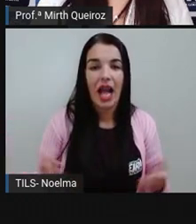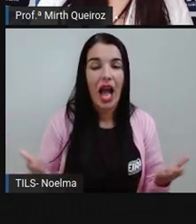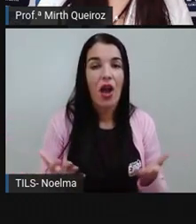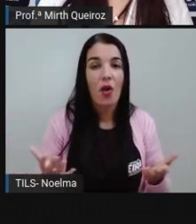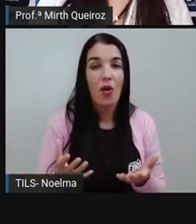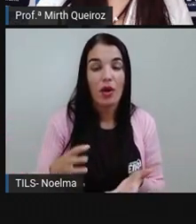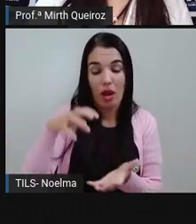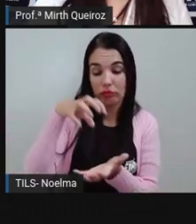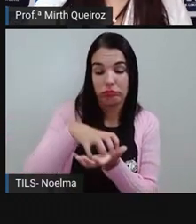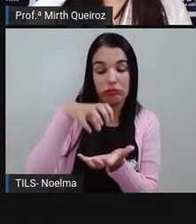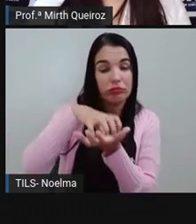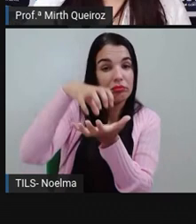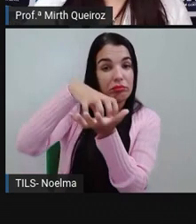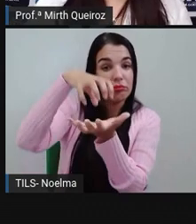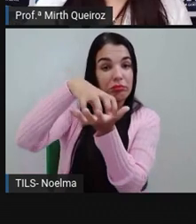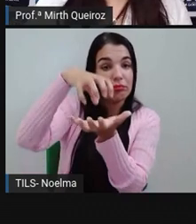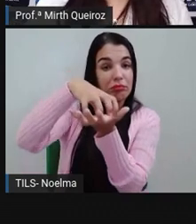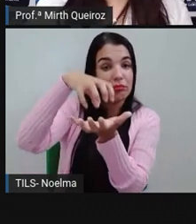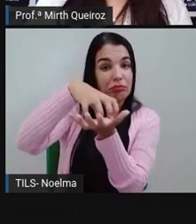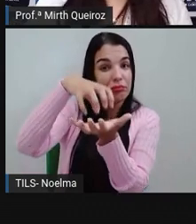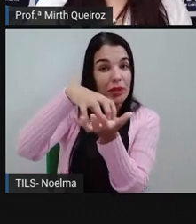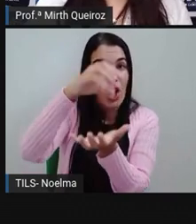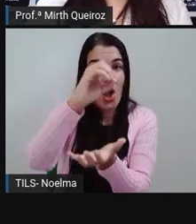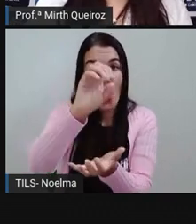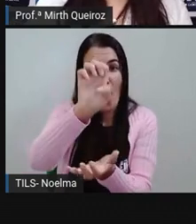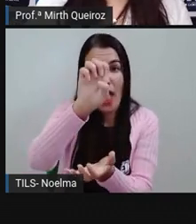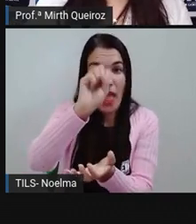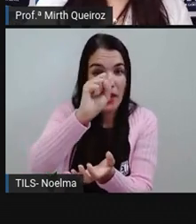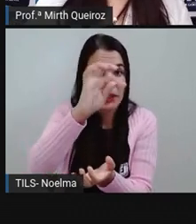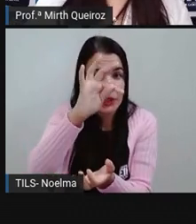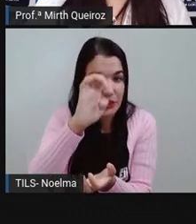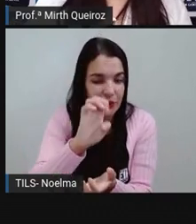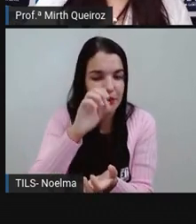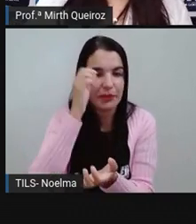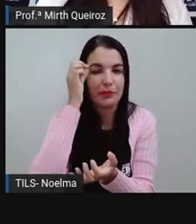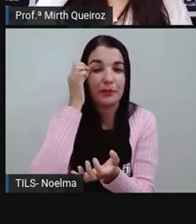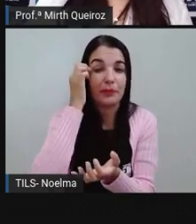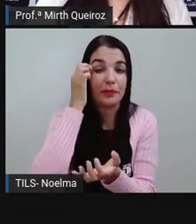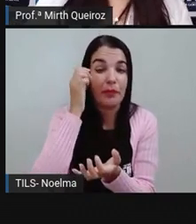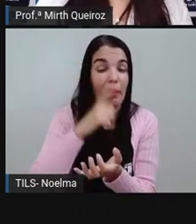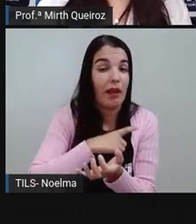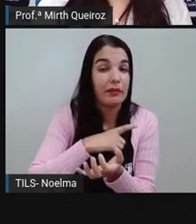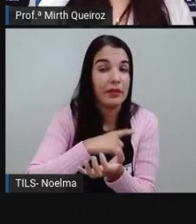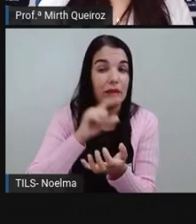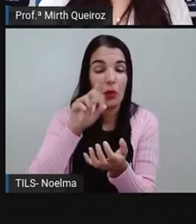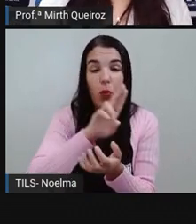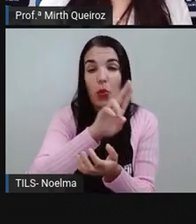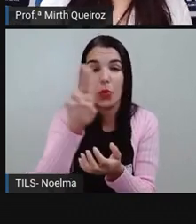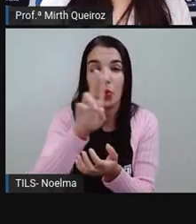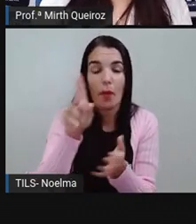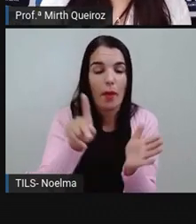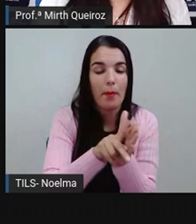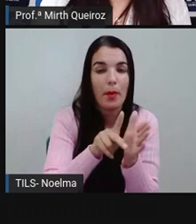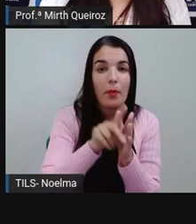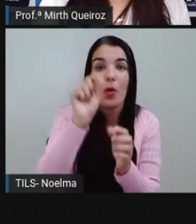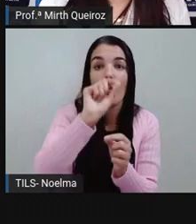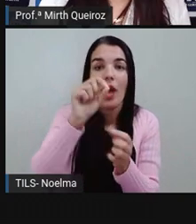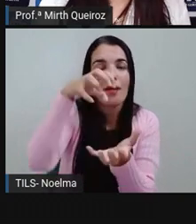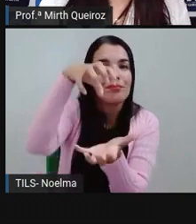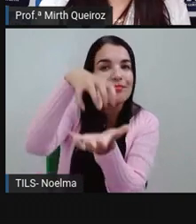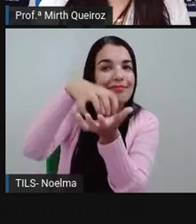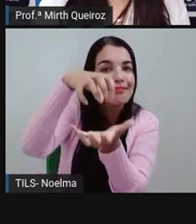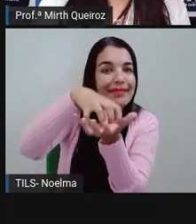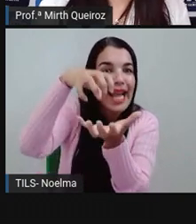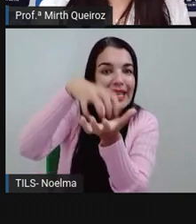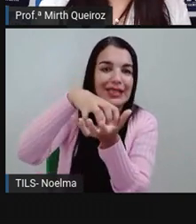Temos aqui a região centro-oeste, que como o próprio nome fala, centro,